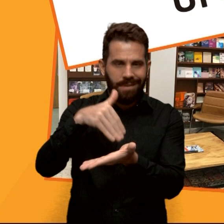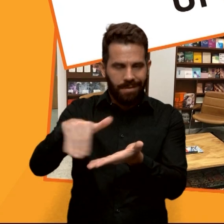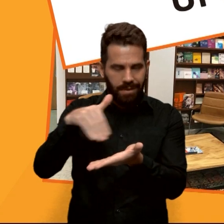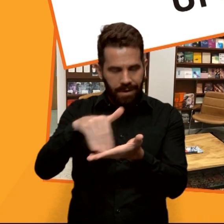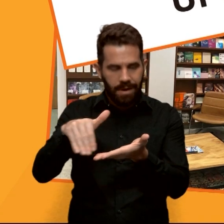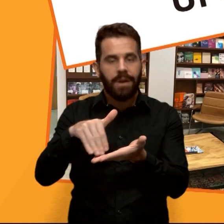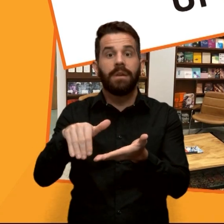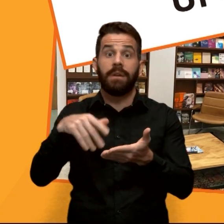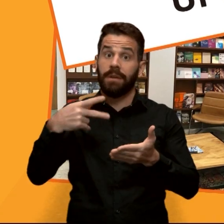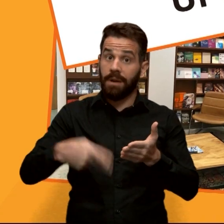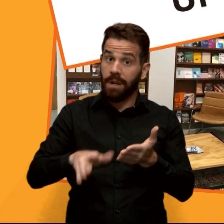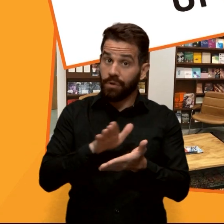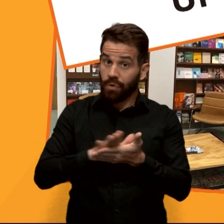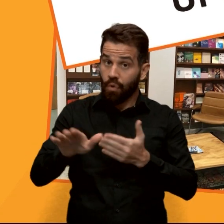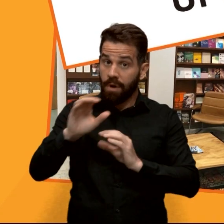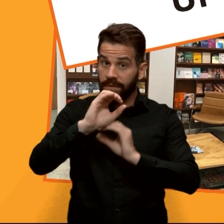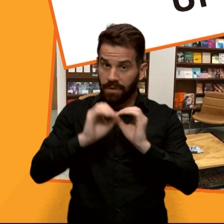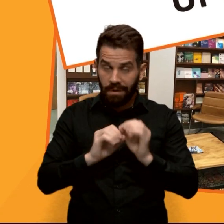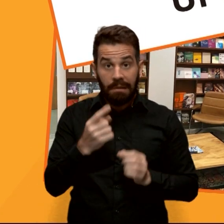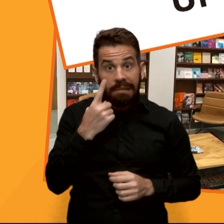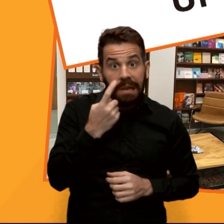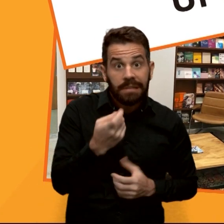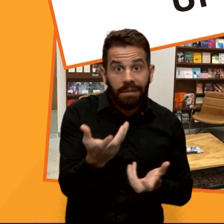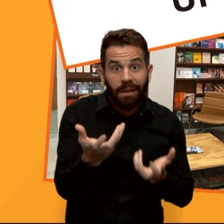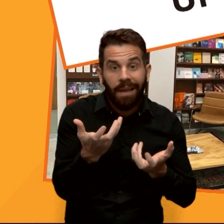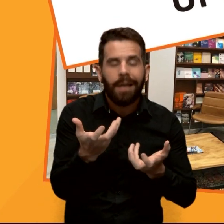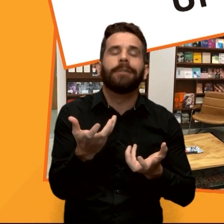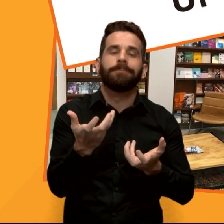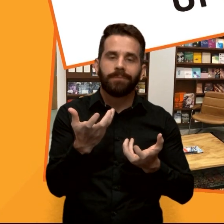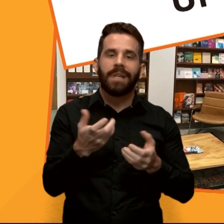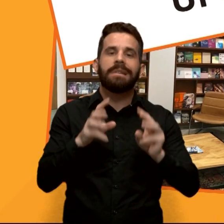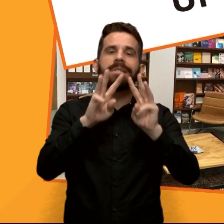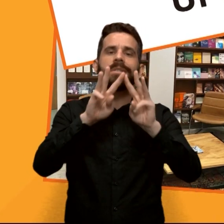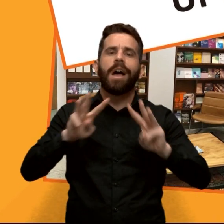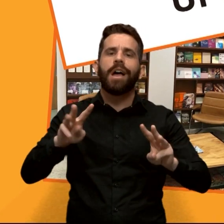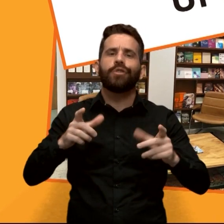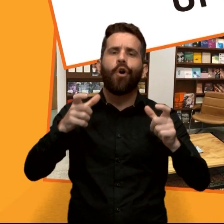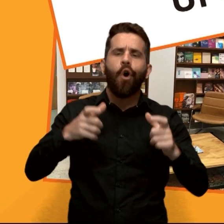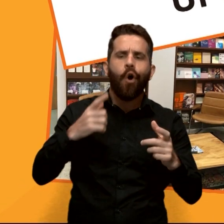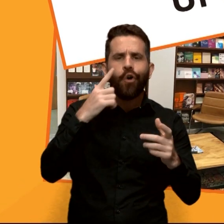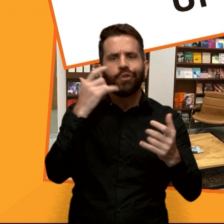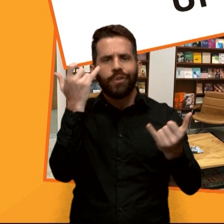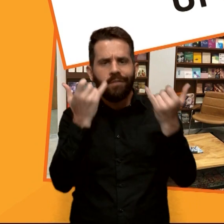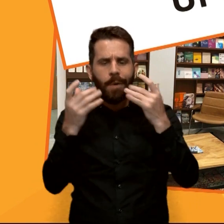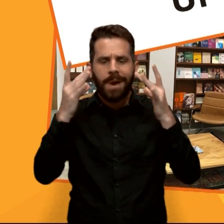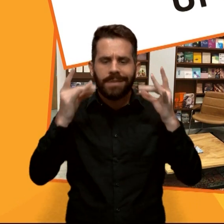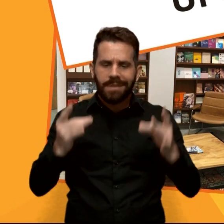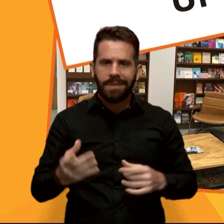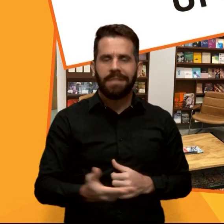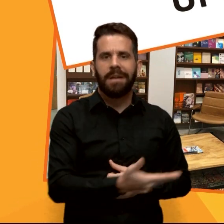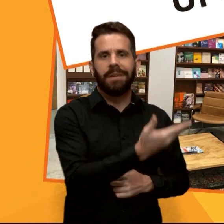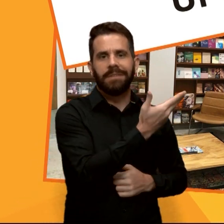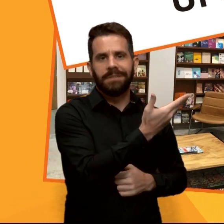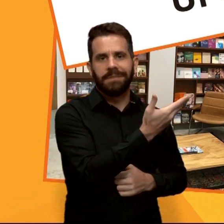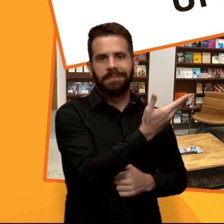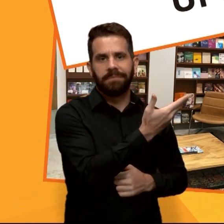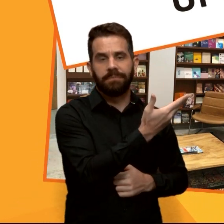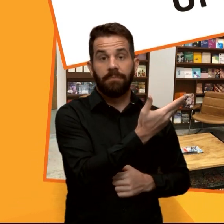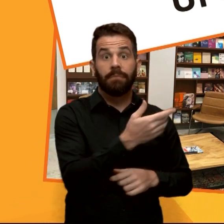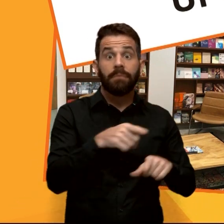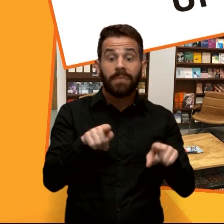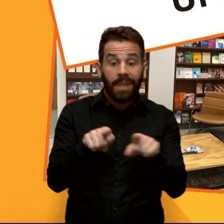Se interessou? Então anota aí. O site é editora.ufg.br. A editora fica